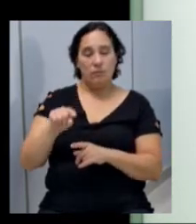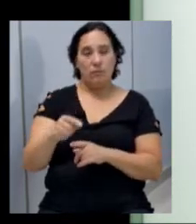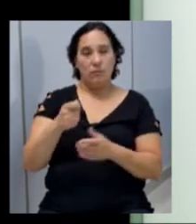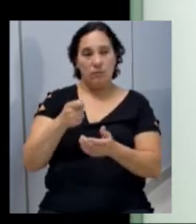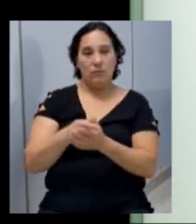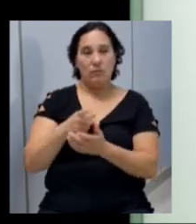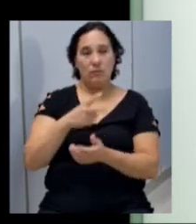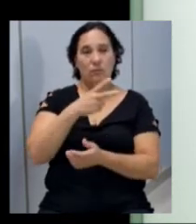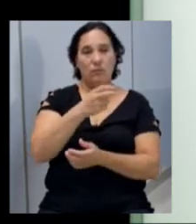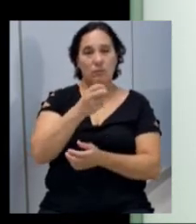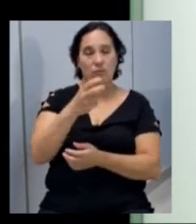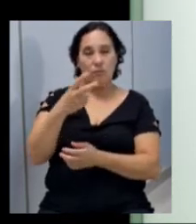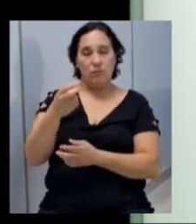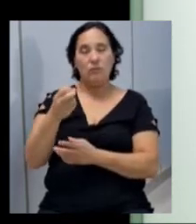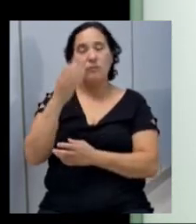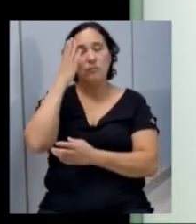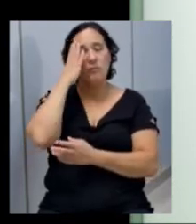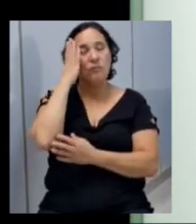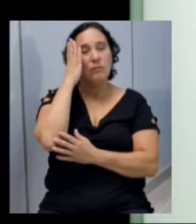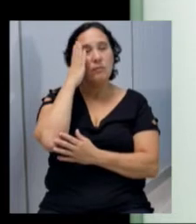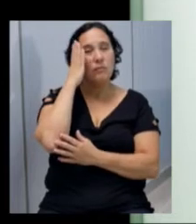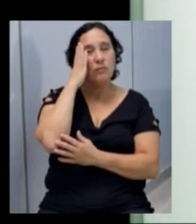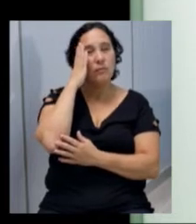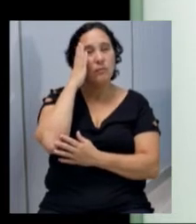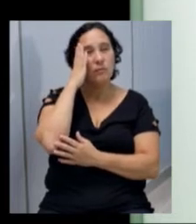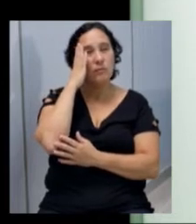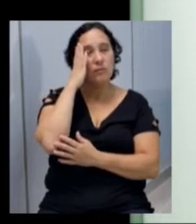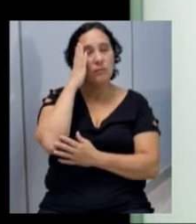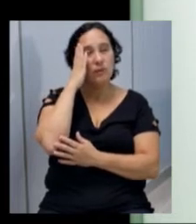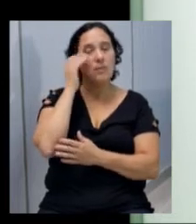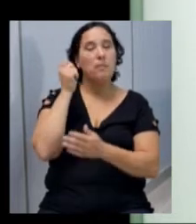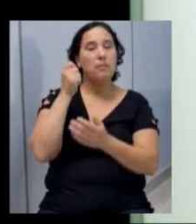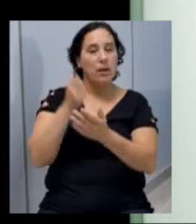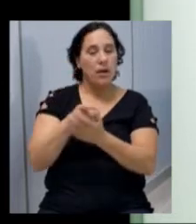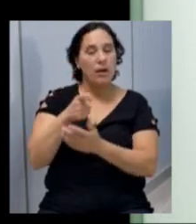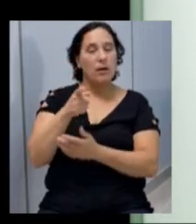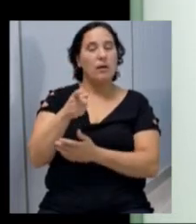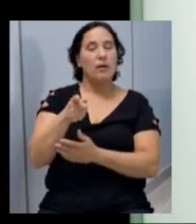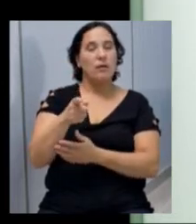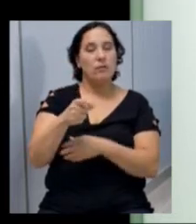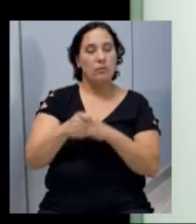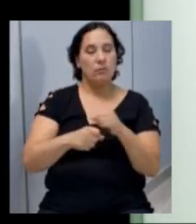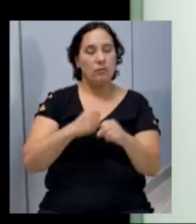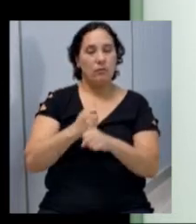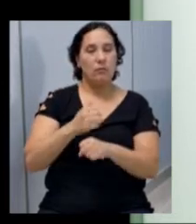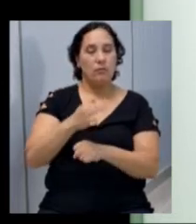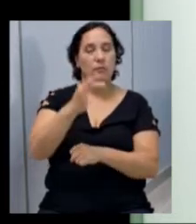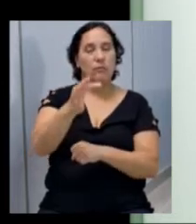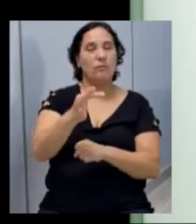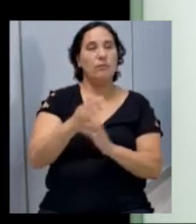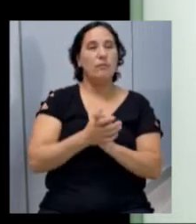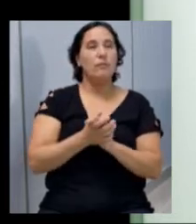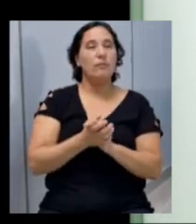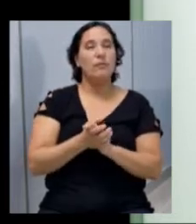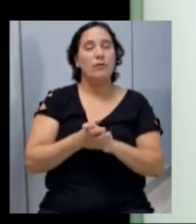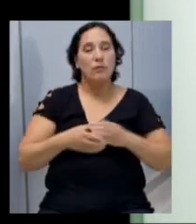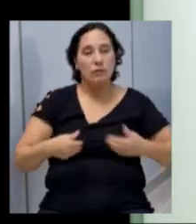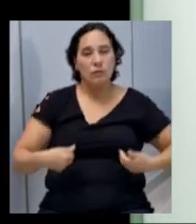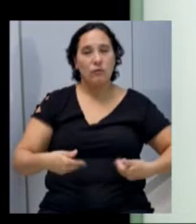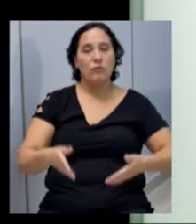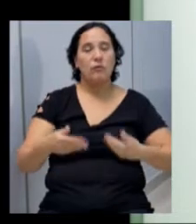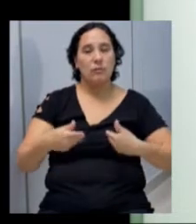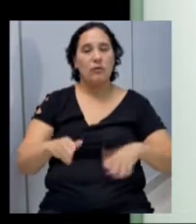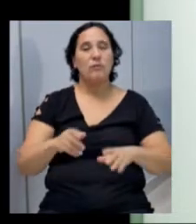pagamento em 2020, que a gente já sabe que vai ter que alocar para o orçamento em 2020. Então, eles entram em todas essas despesas na